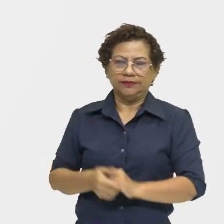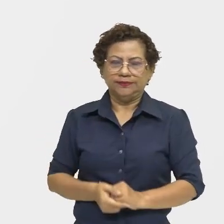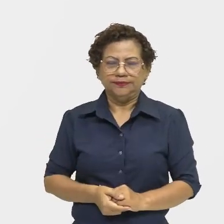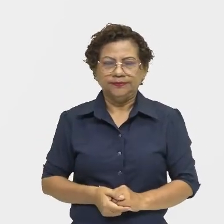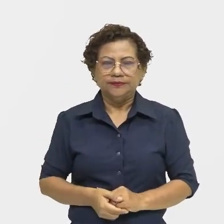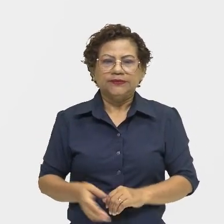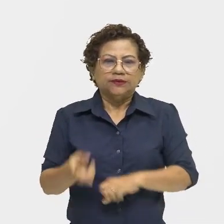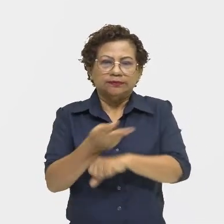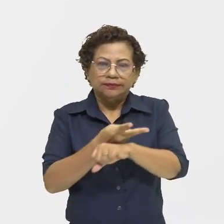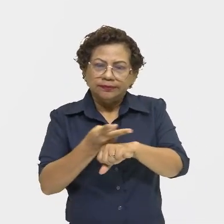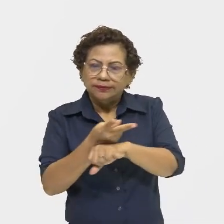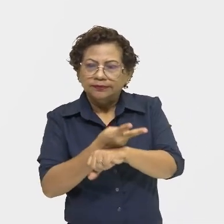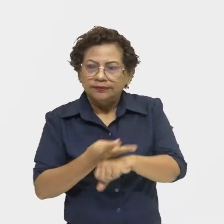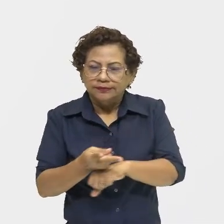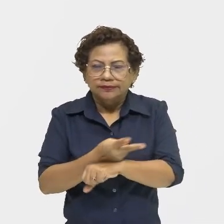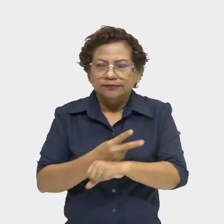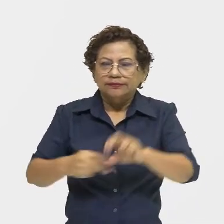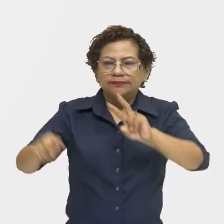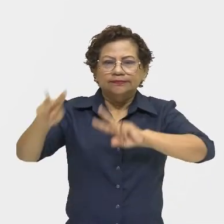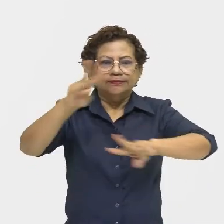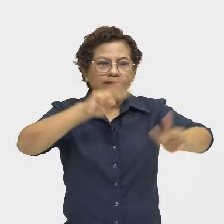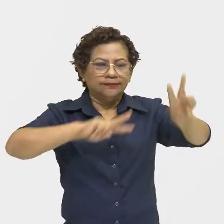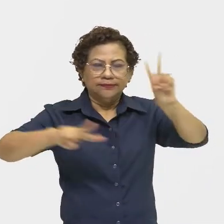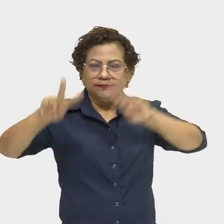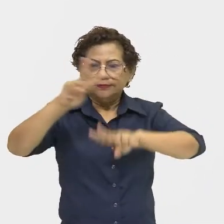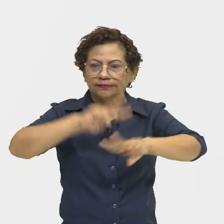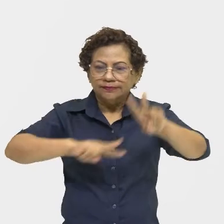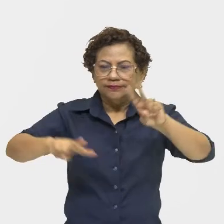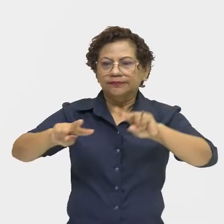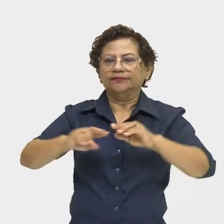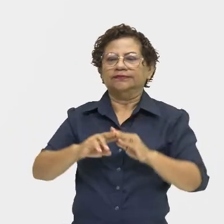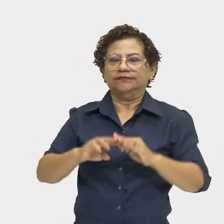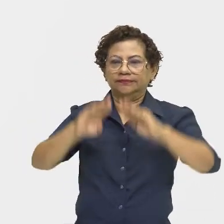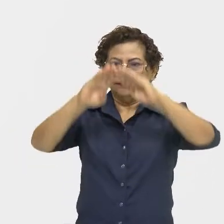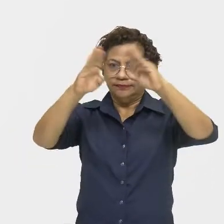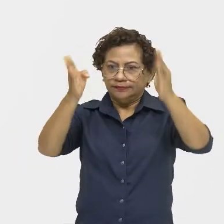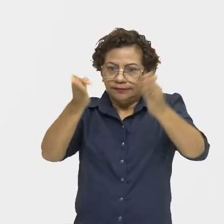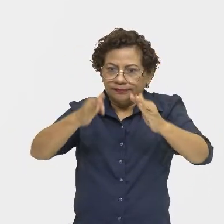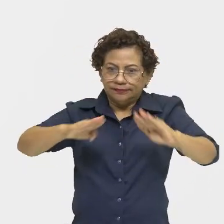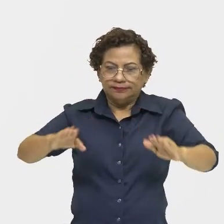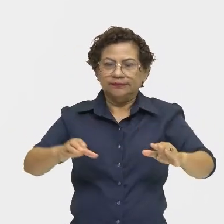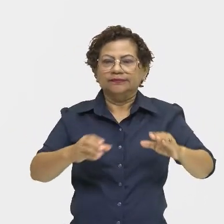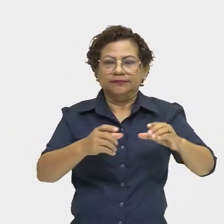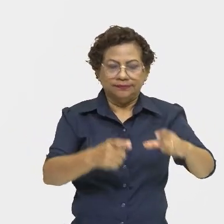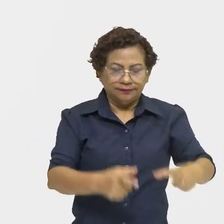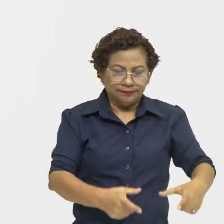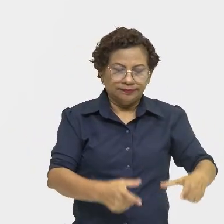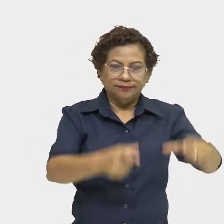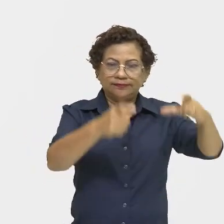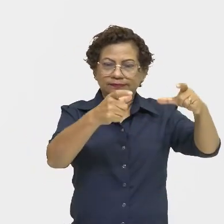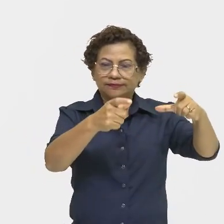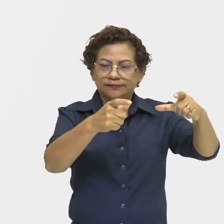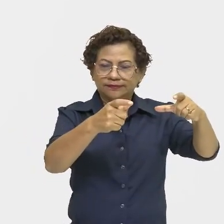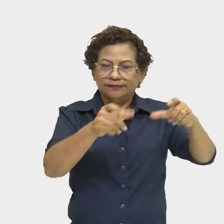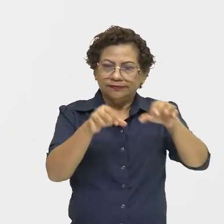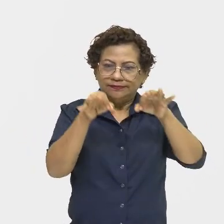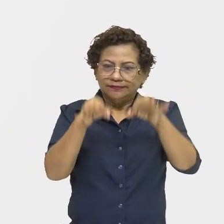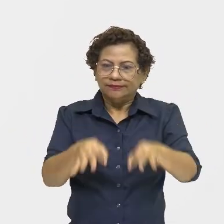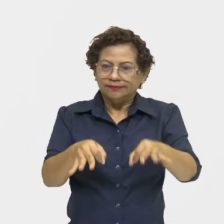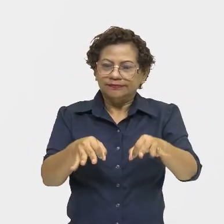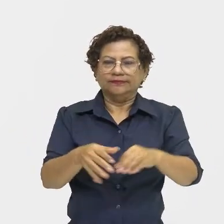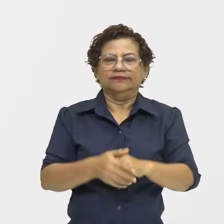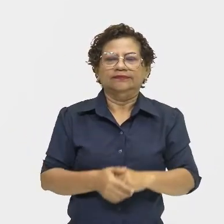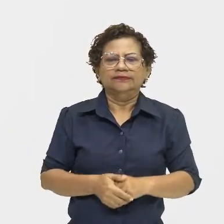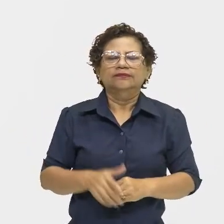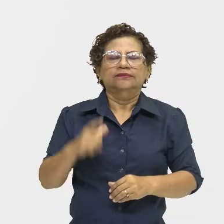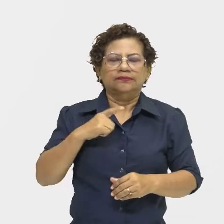efeitos decorativos e visuais, através de curvas, contracurvas, colunas retorcidas. E aí temos mais